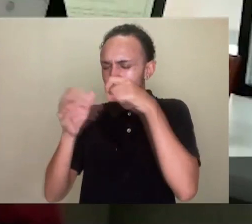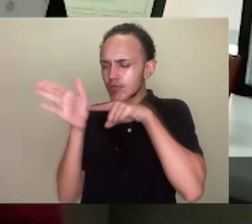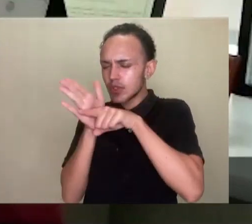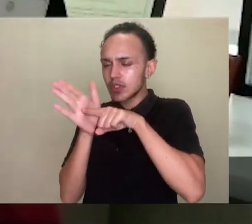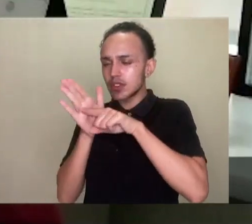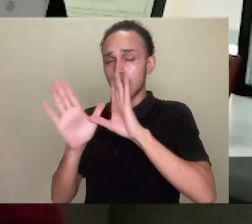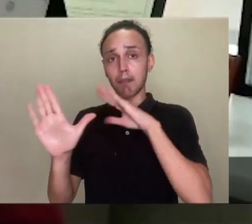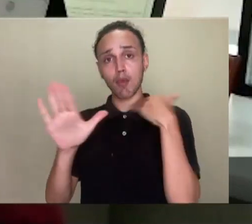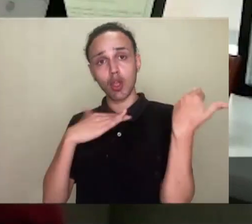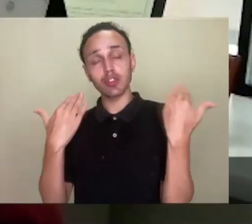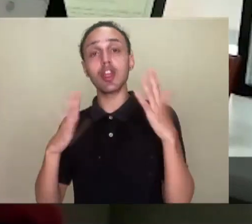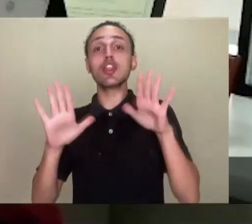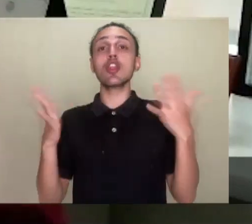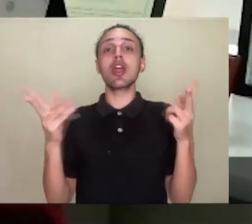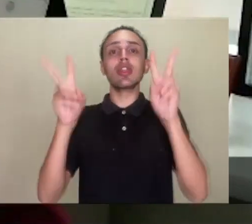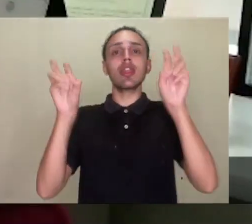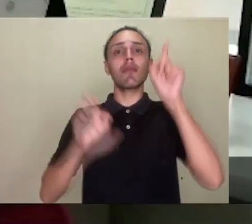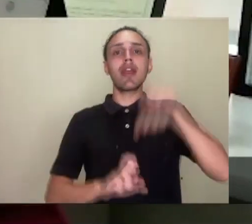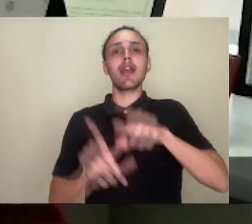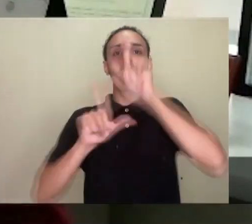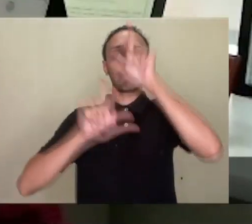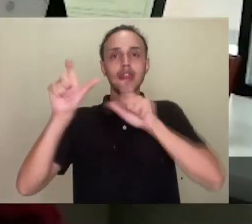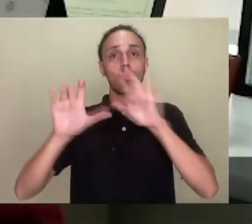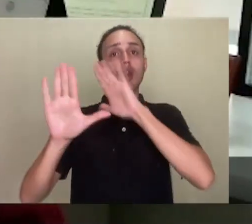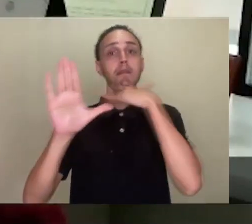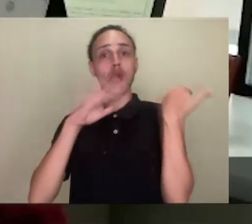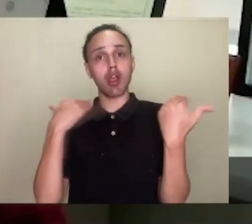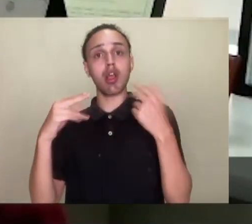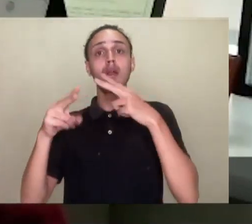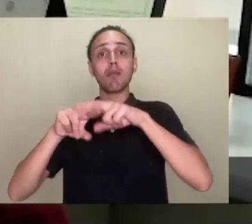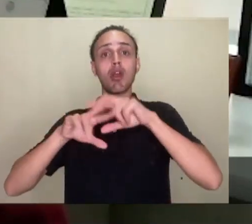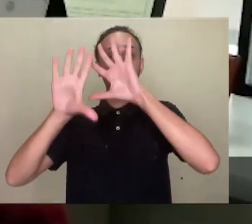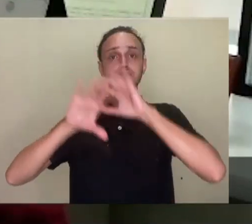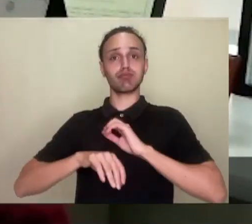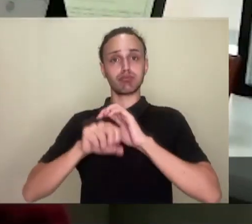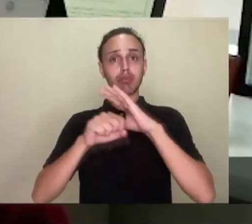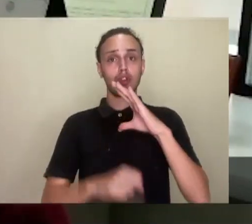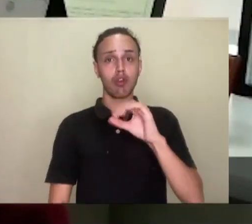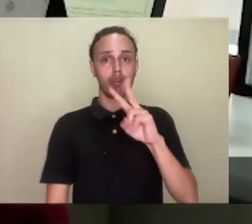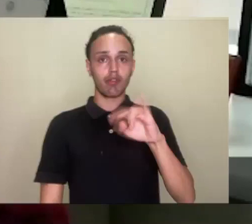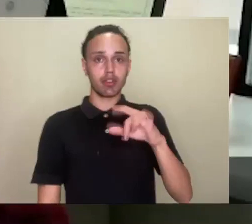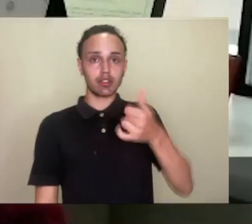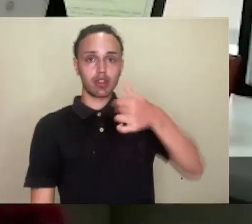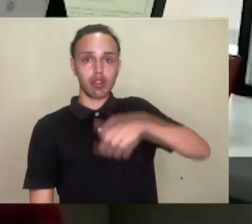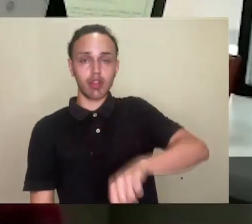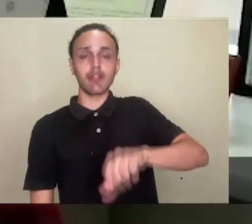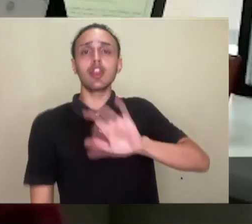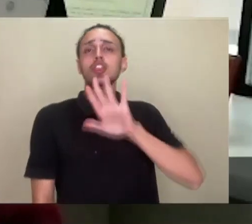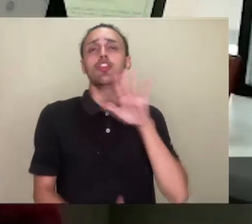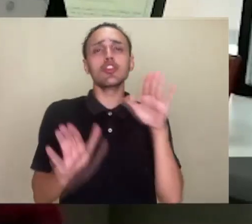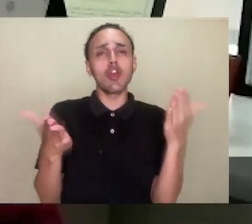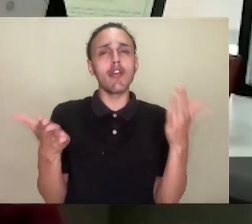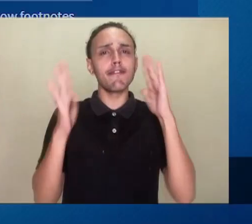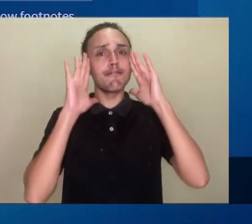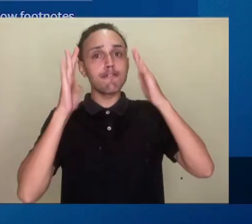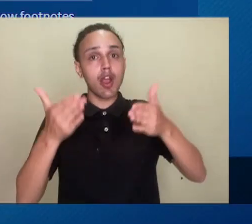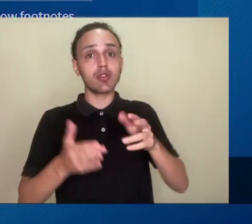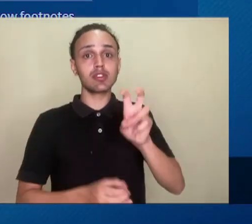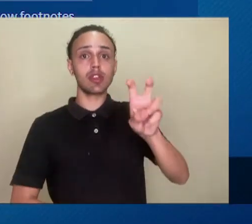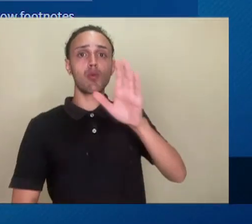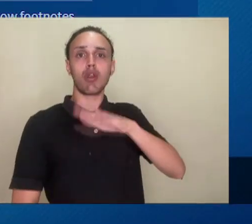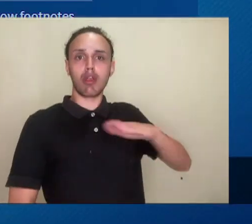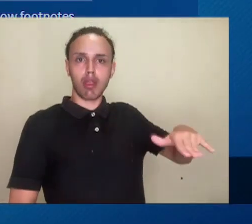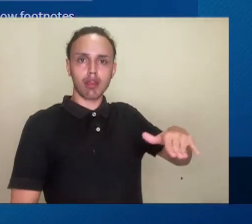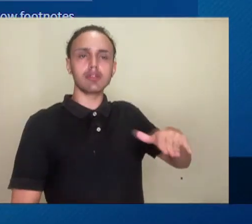autópsia de pacientes que faleceram com a covid, a gente acabou estudando cinco crianças e três delas com essa síndrome. A gente